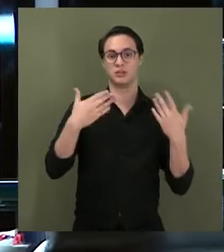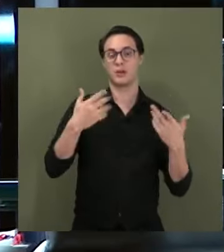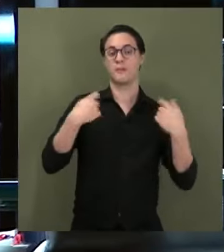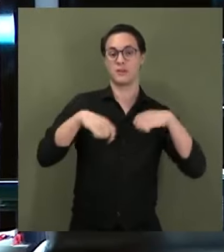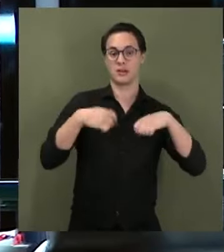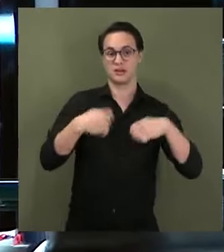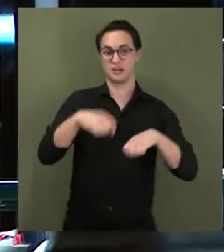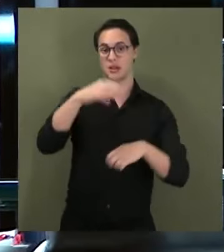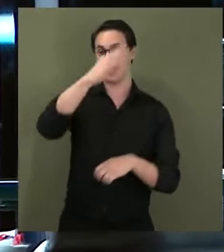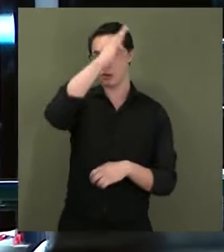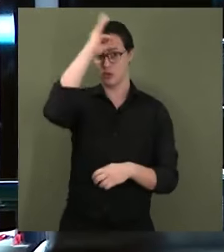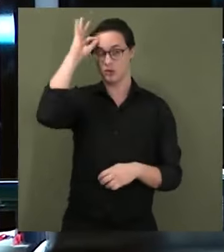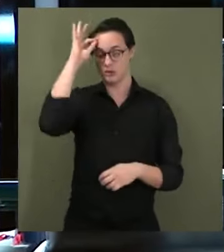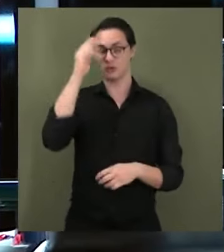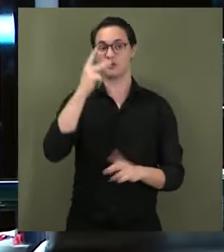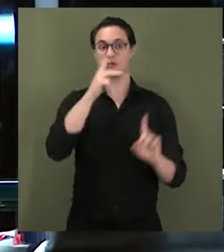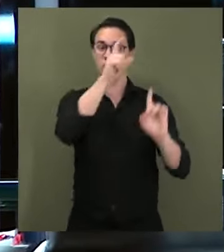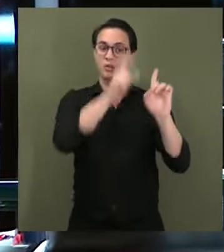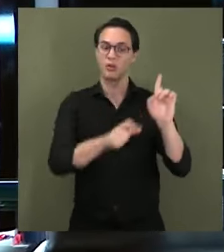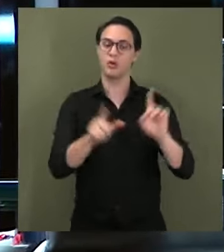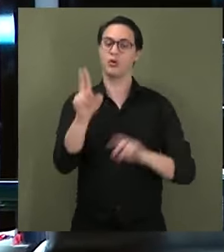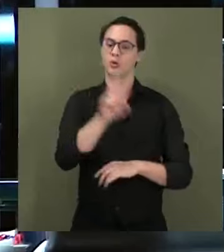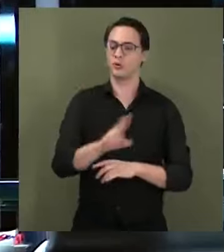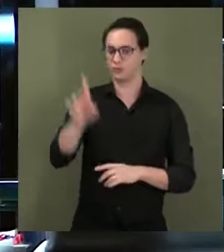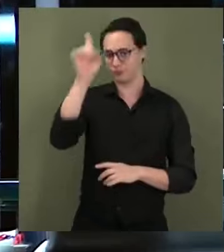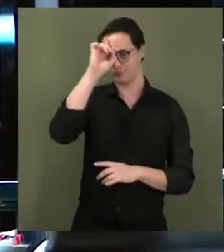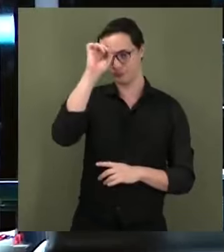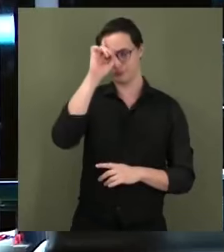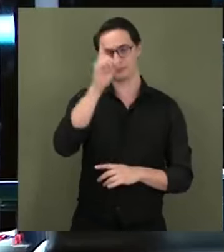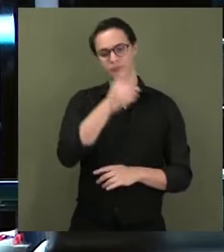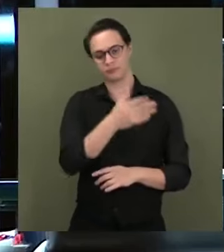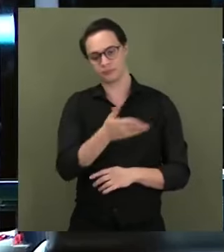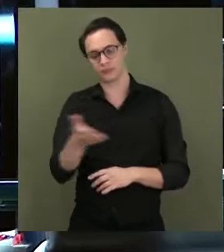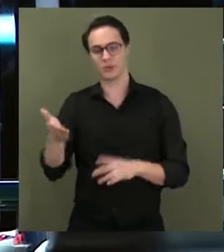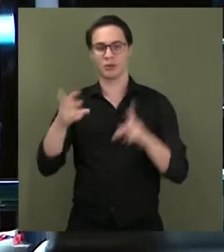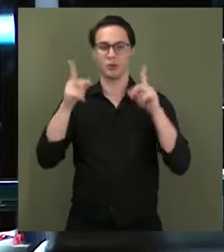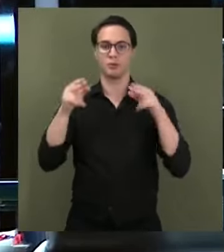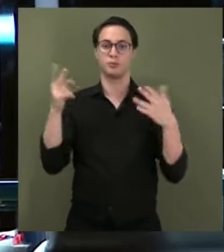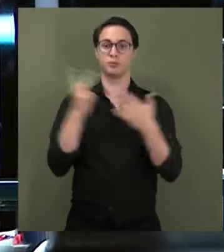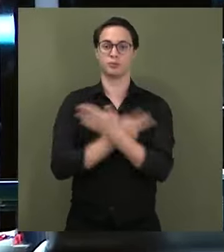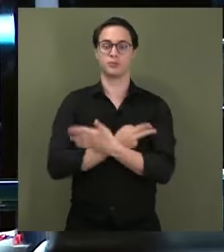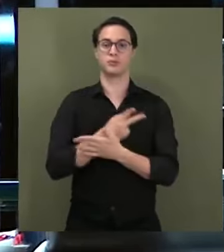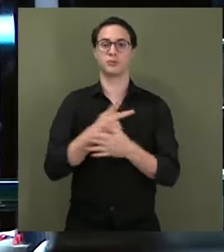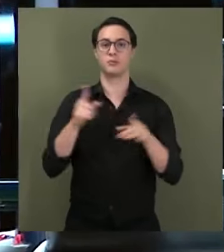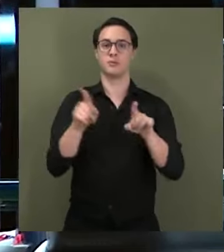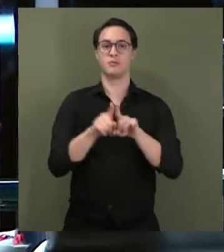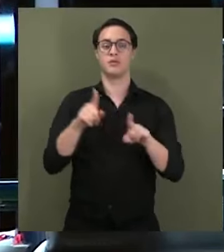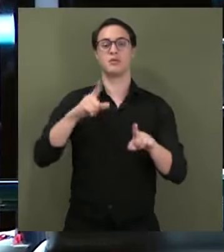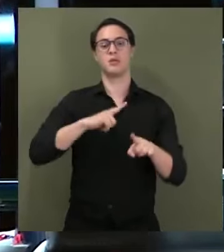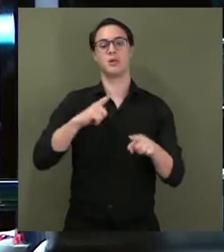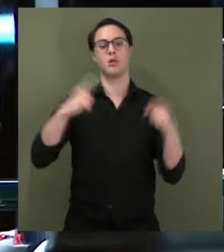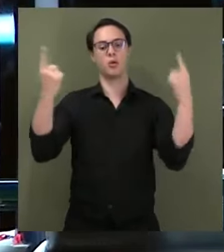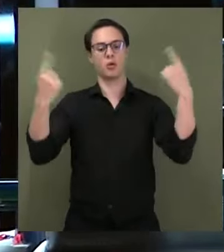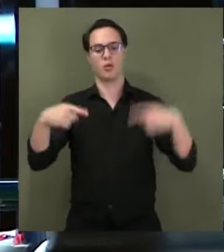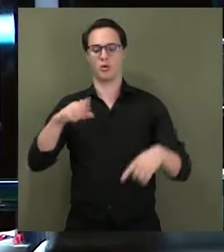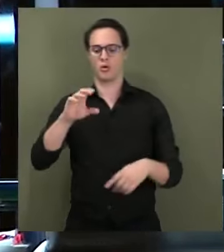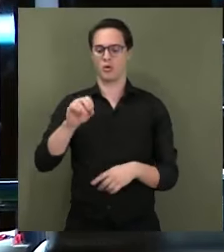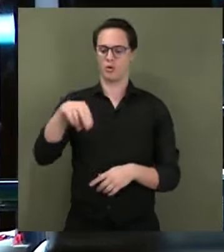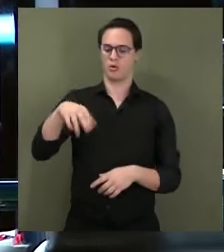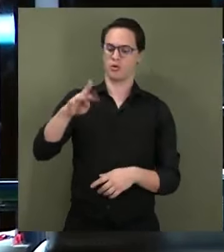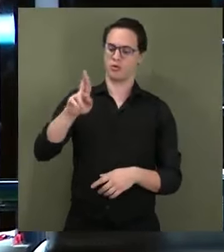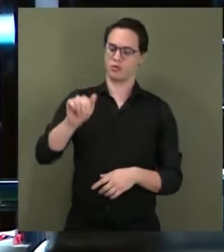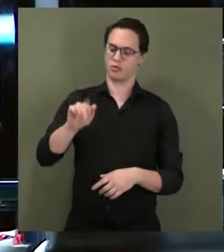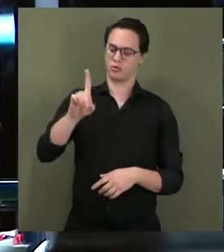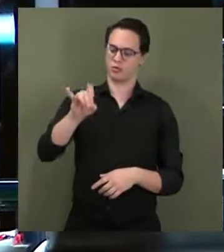como um princípio a ser aplicado no dia a dia, juntamente com outros tantos de devido processo legal, contraditório, ampla defesa, é